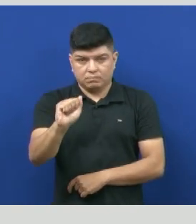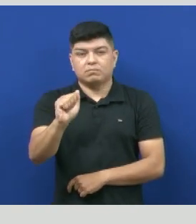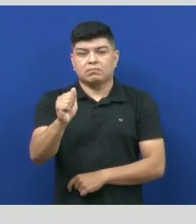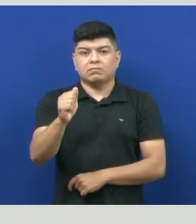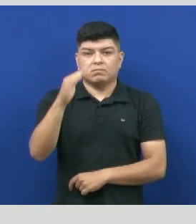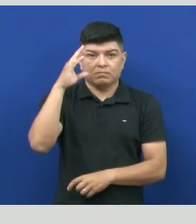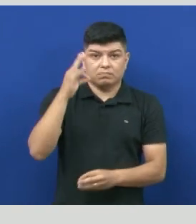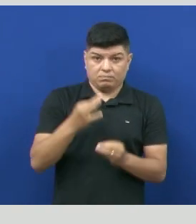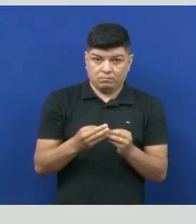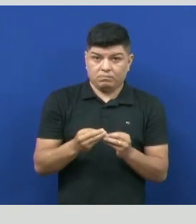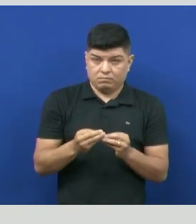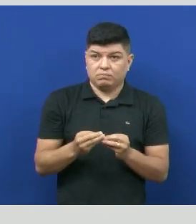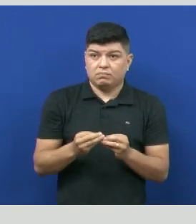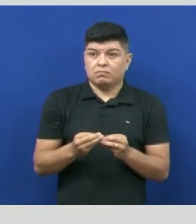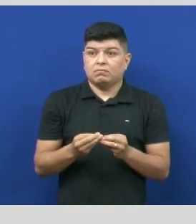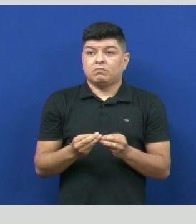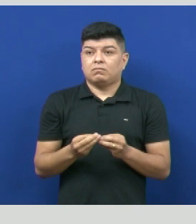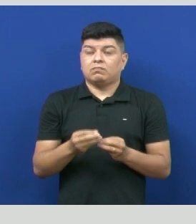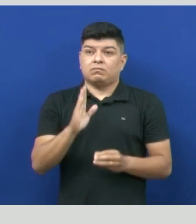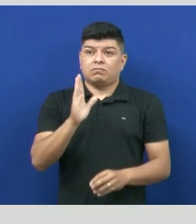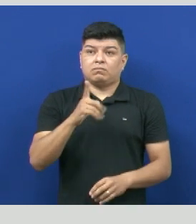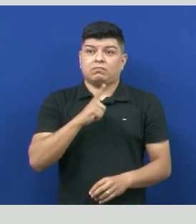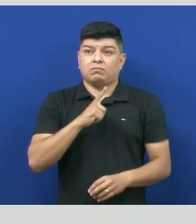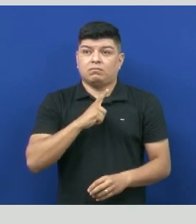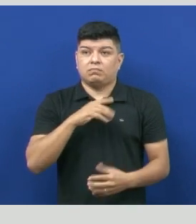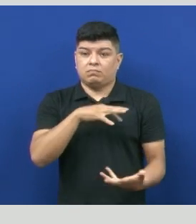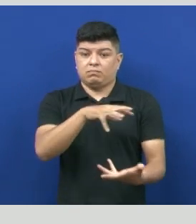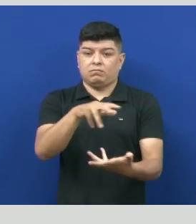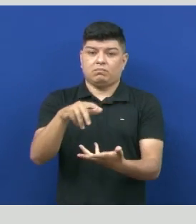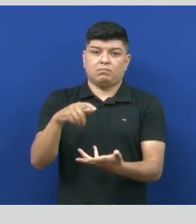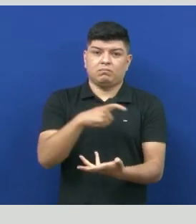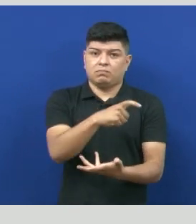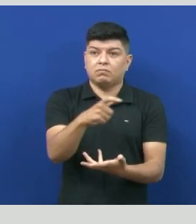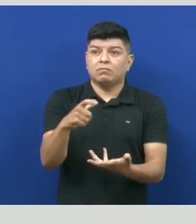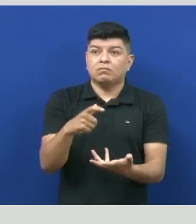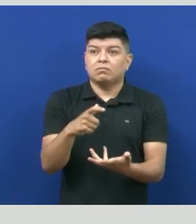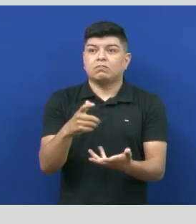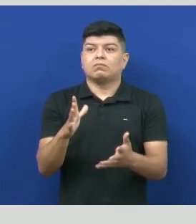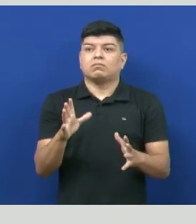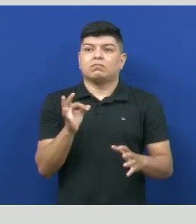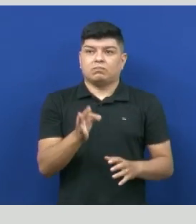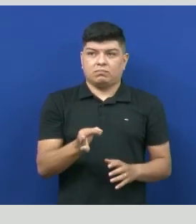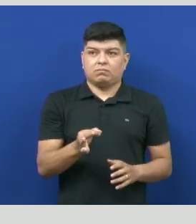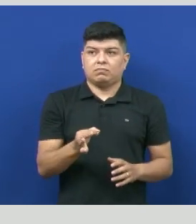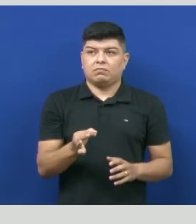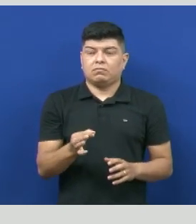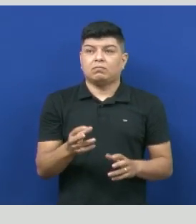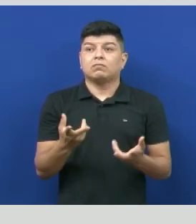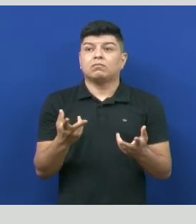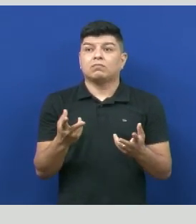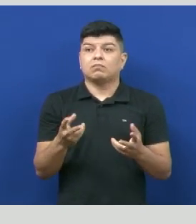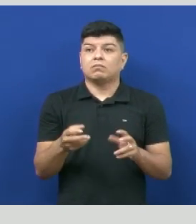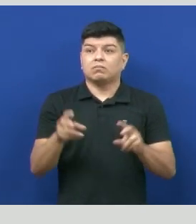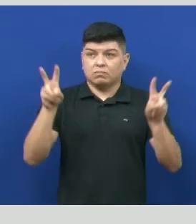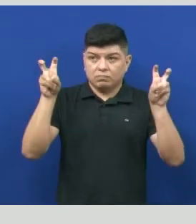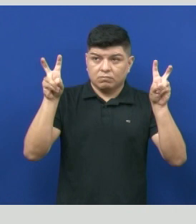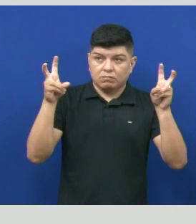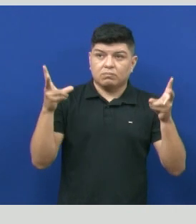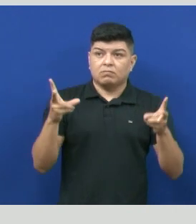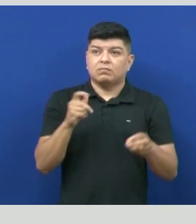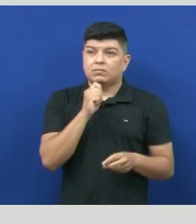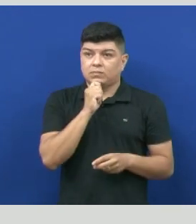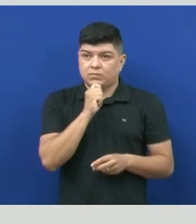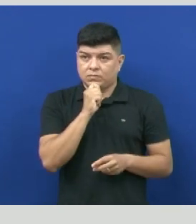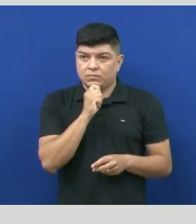conspirações que existem aí no mundo afora. Mas, olha só, vamos lá. Que é uma teoria ainda, mesmo